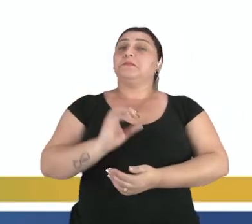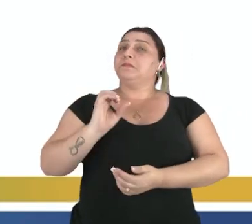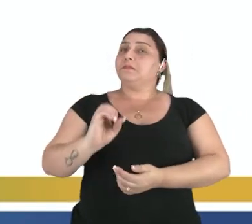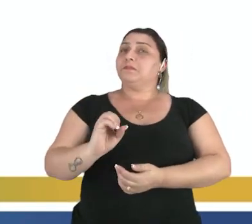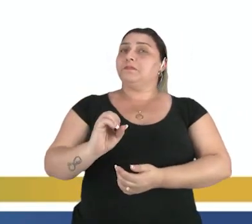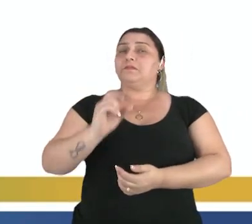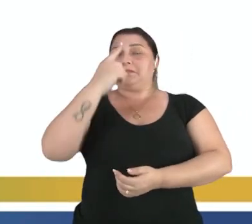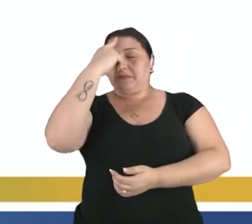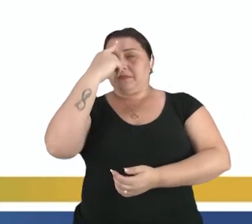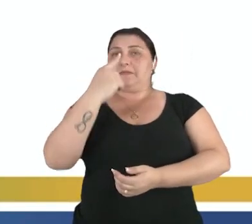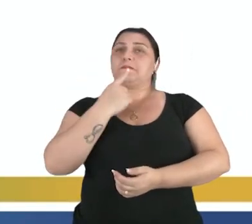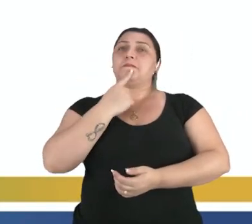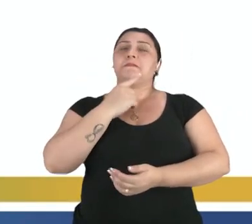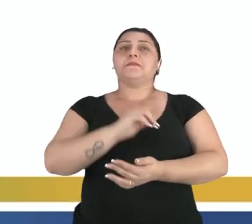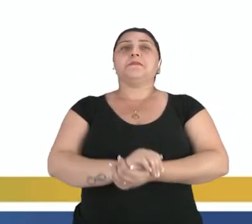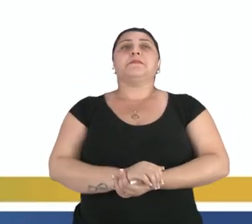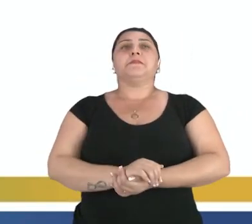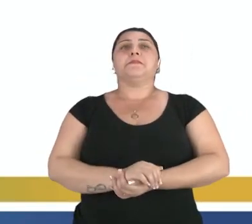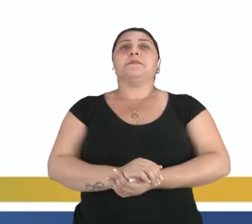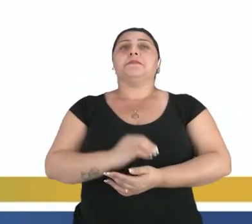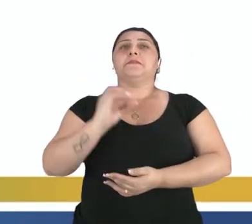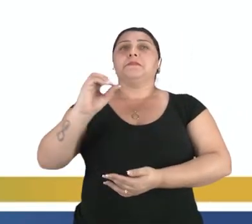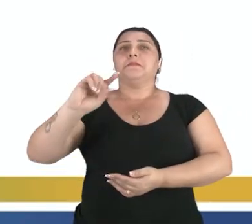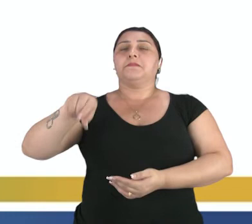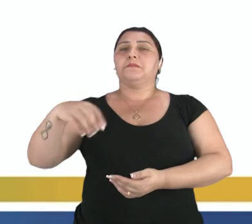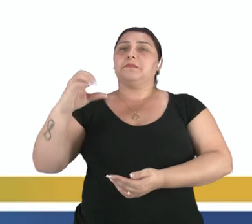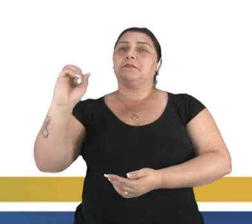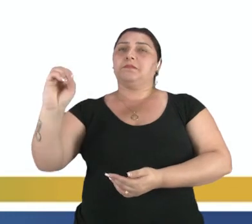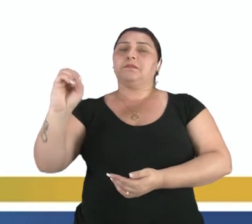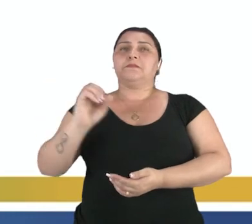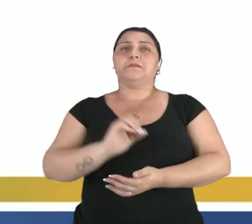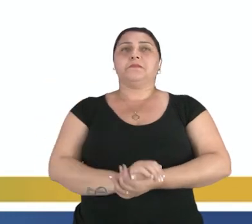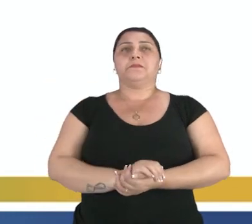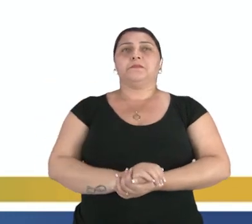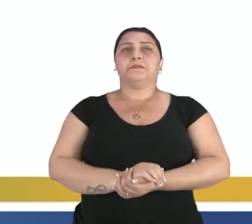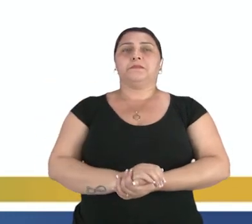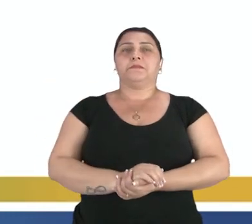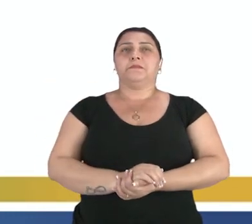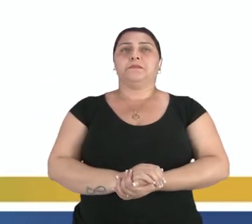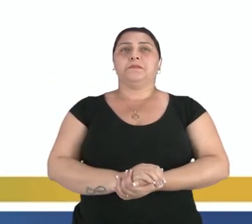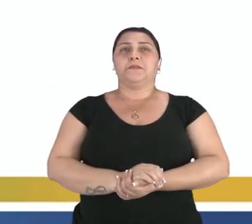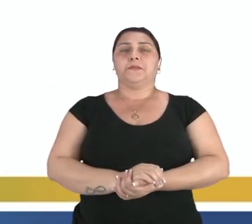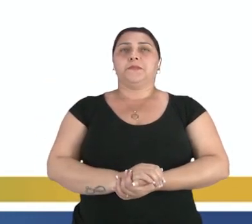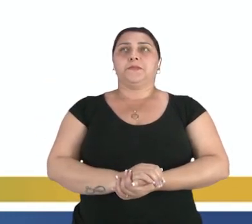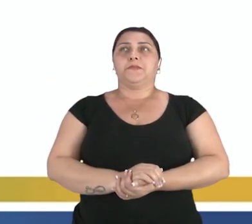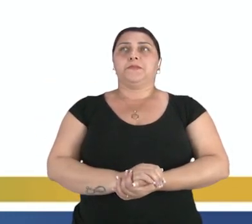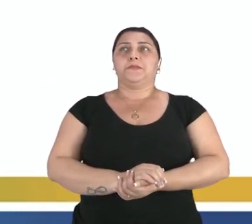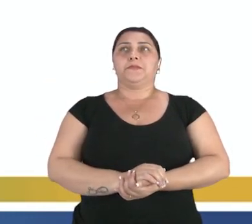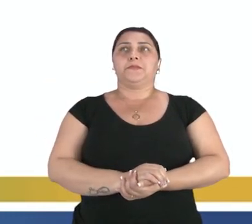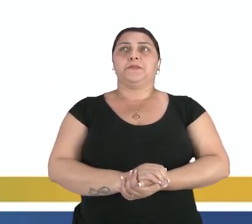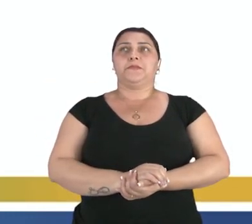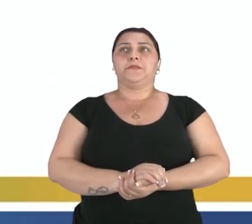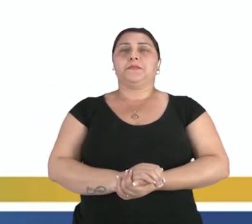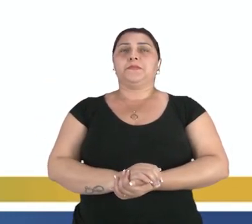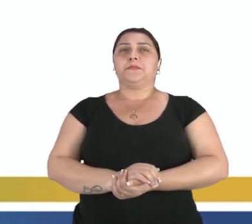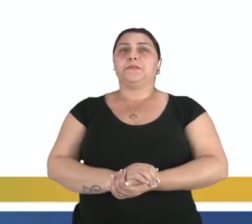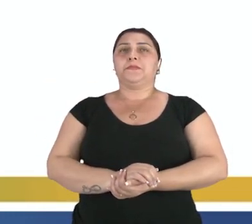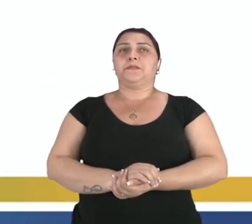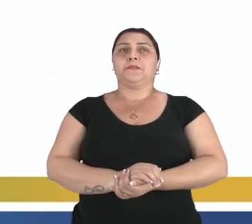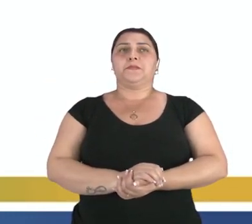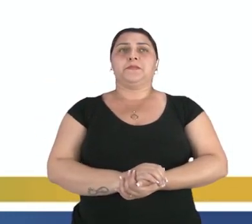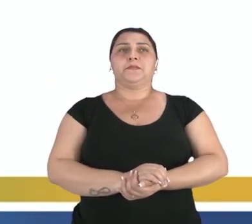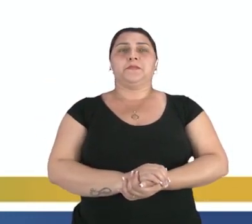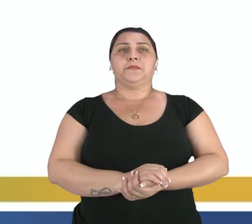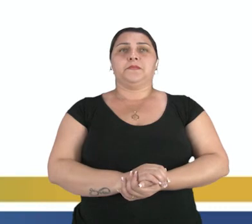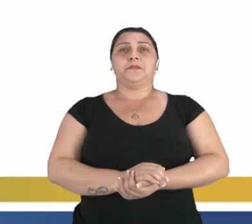Imagem, 0. E aí, o nosso pao ordenado será 0 em x, 0 em y.